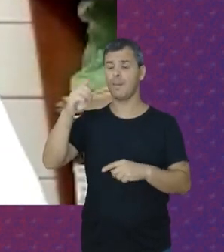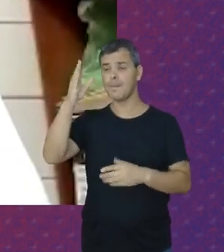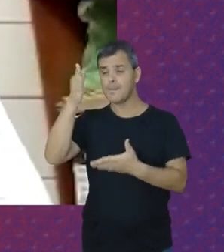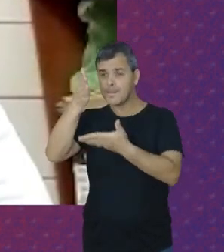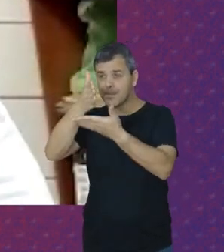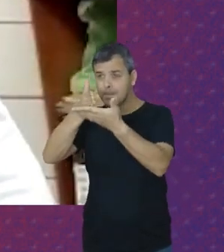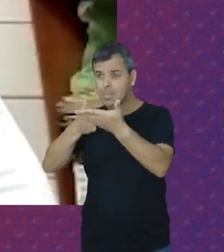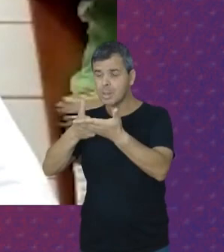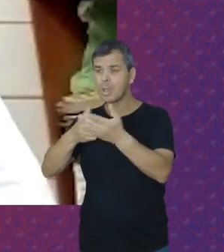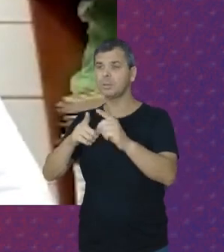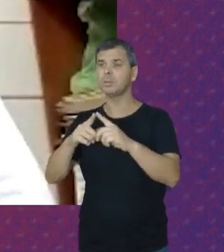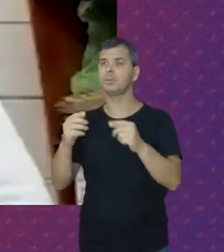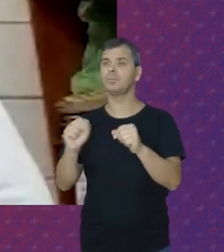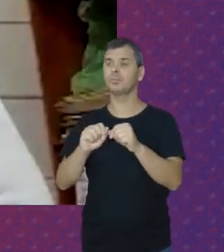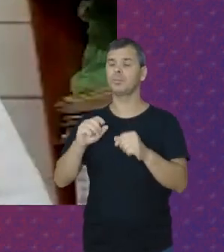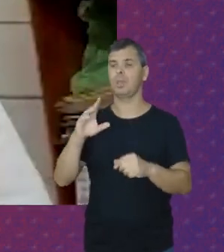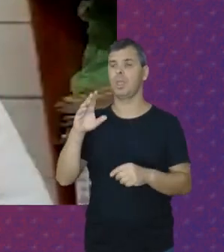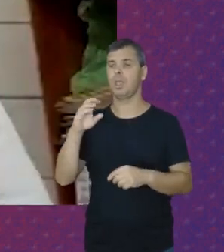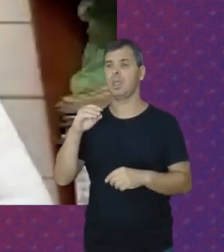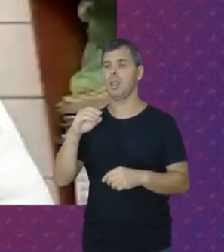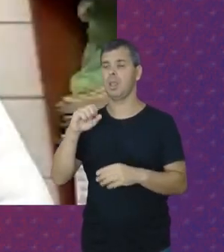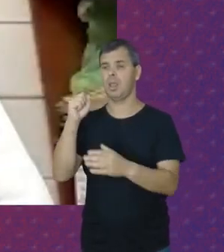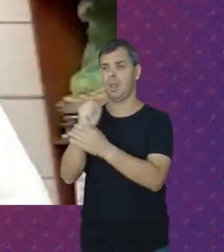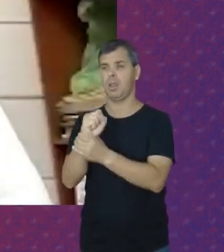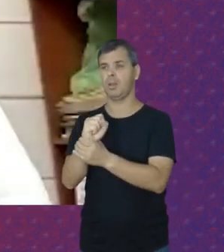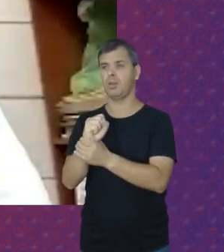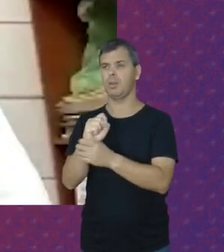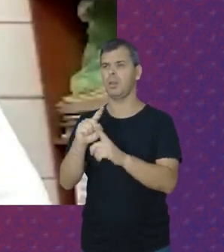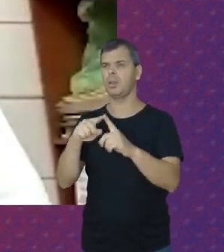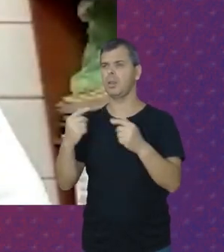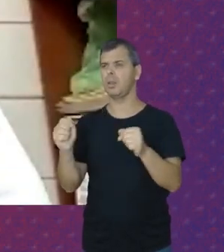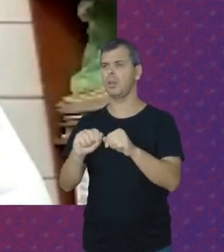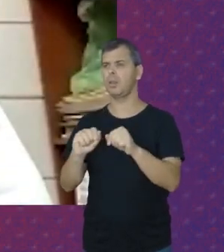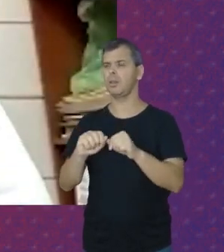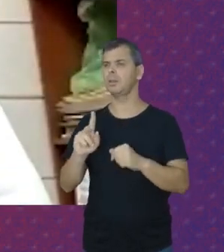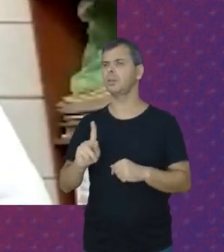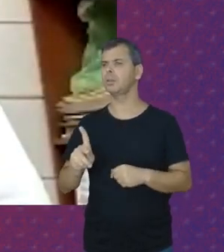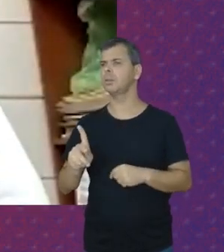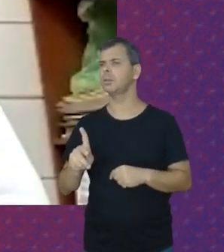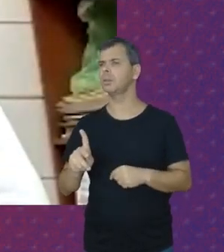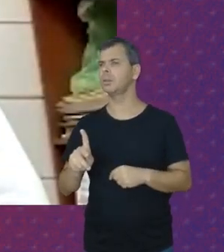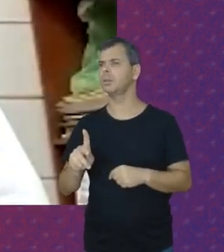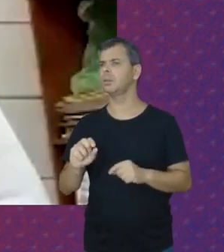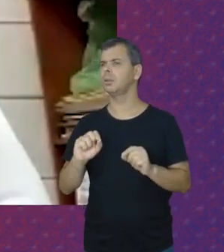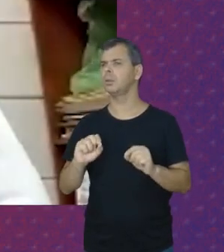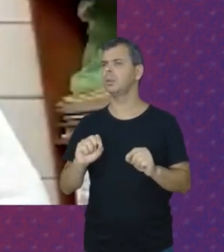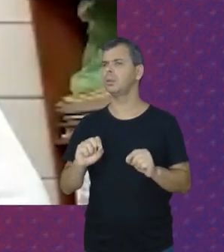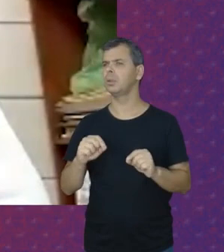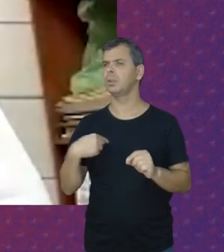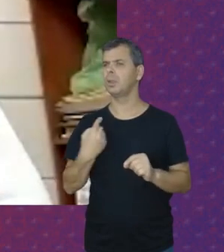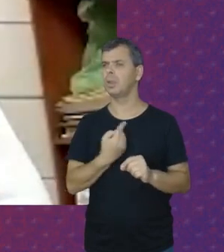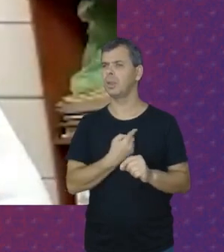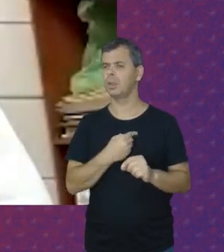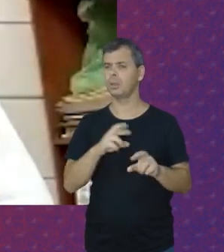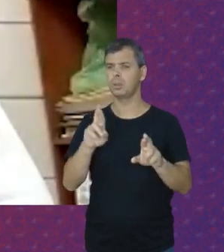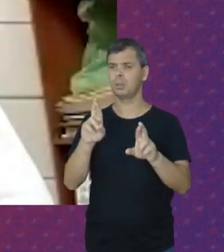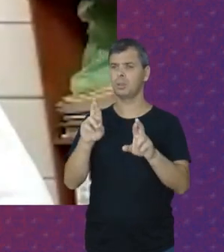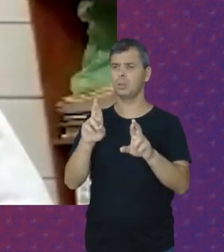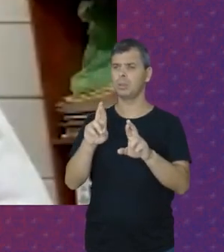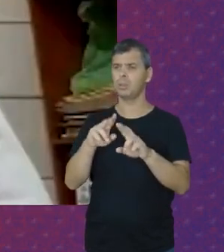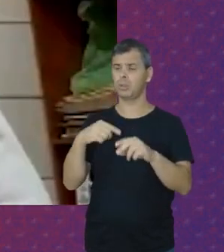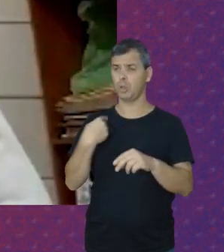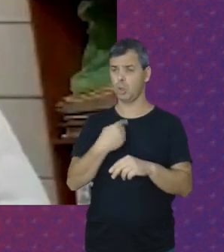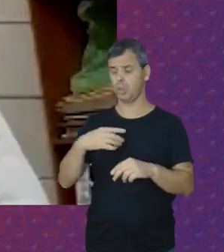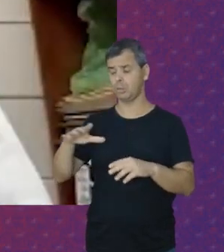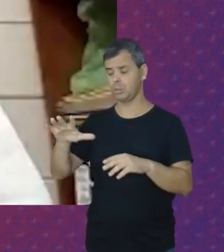Do salário De férias Garantiu Direito aos feriados Porque a gente Sempre Falou Pertencemos A classe Trabalhadora Então